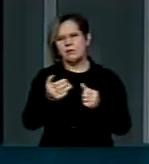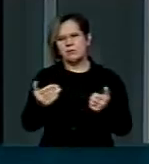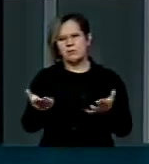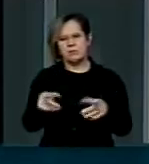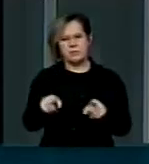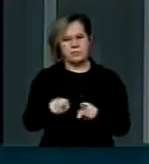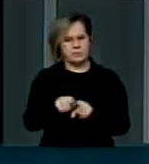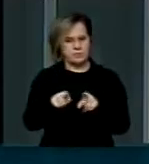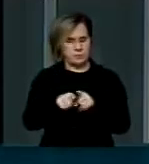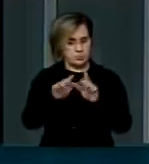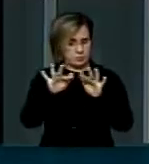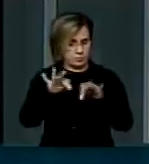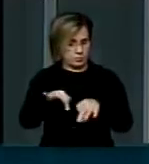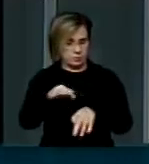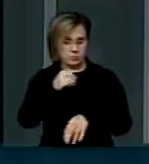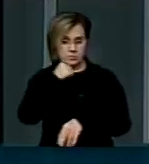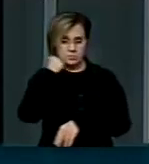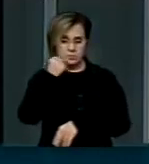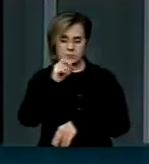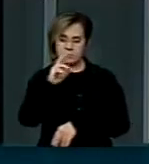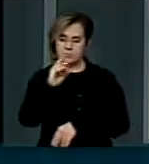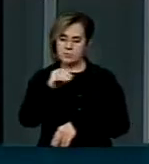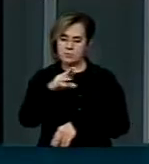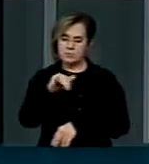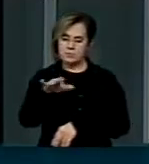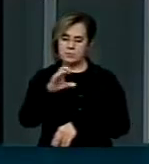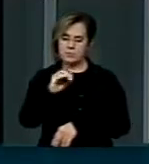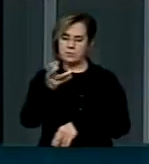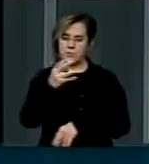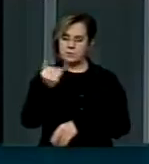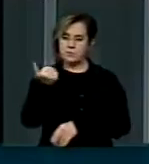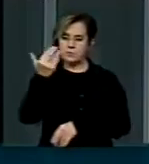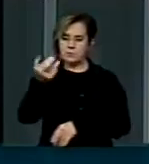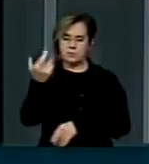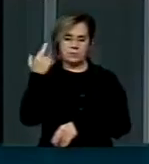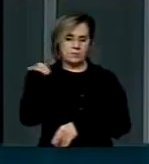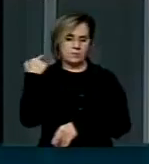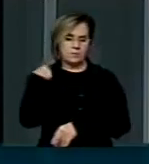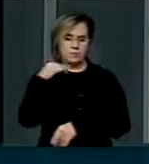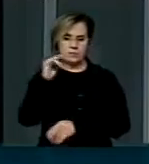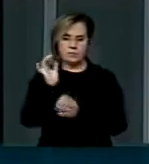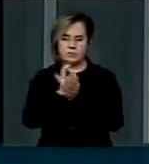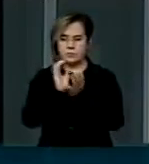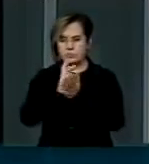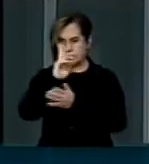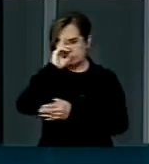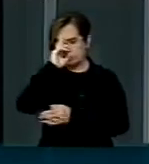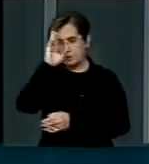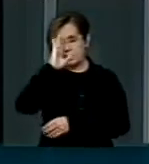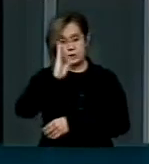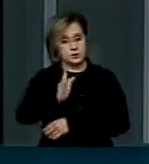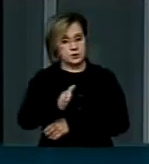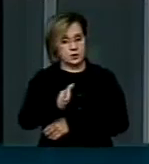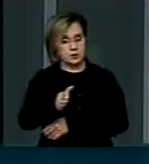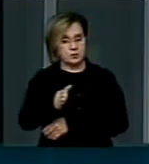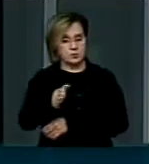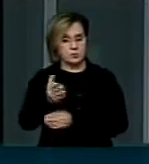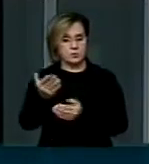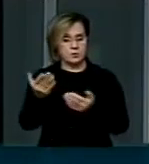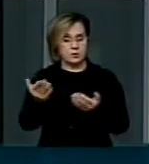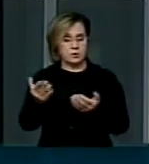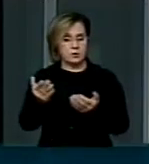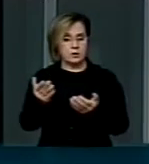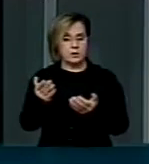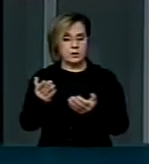o senador Romero Juca quer responsabilizar apenas os proprietários diretos e não aqueles